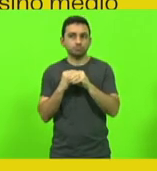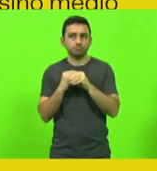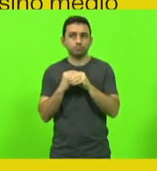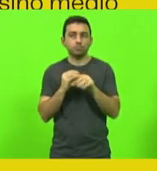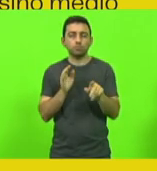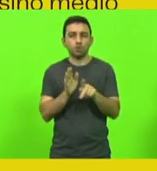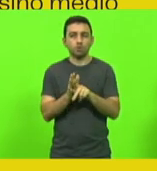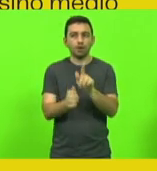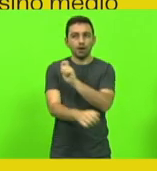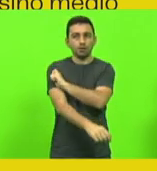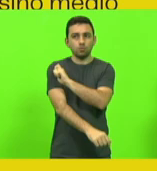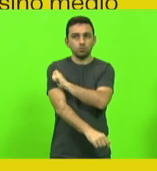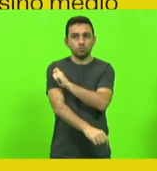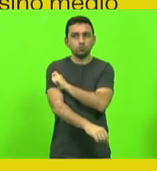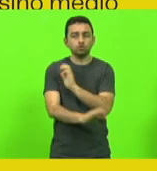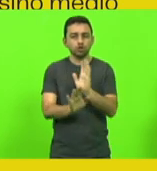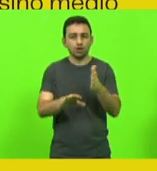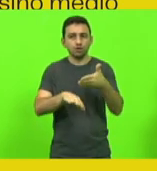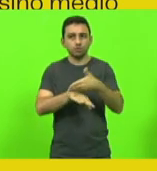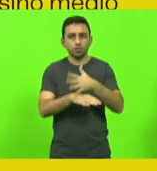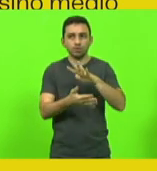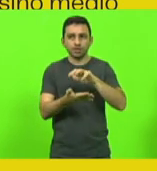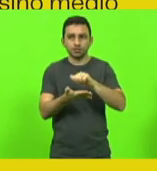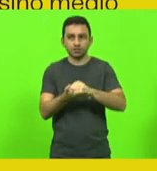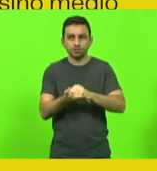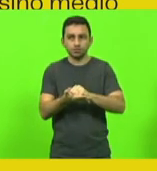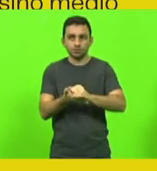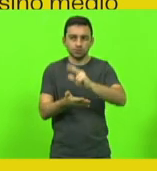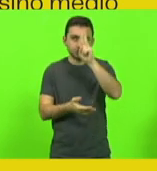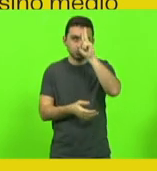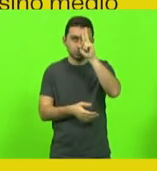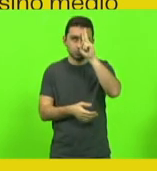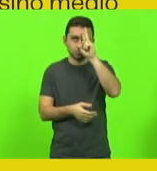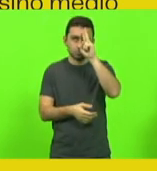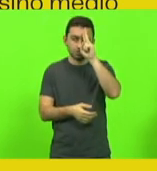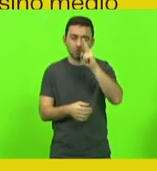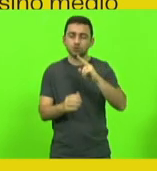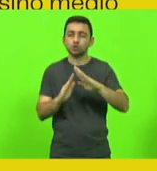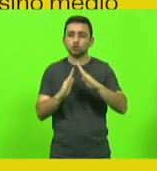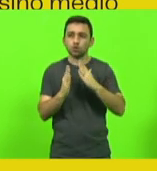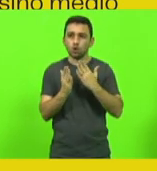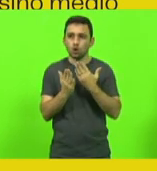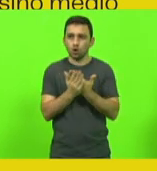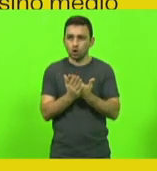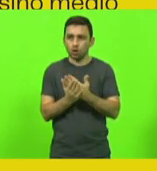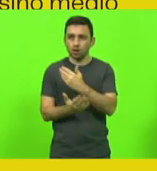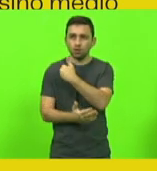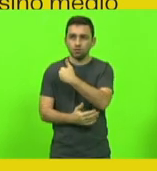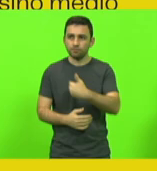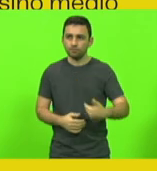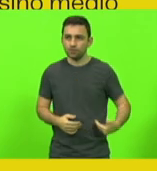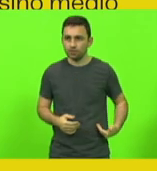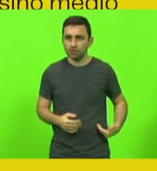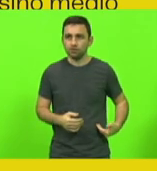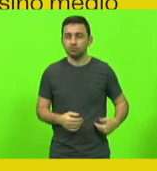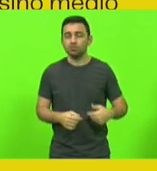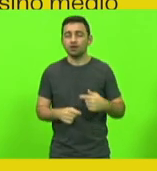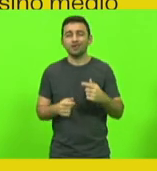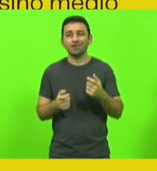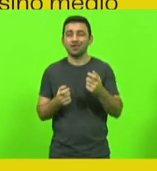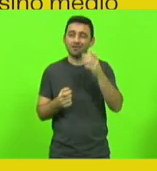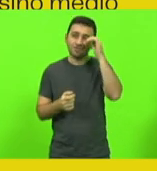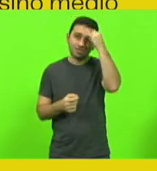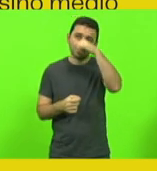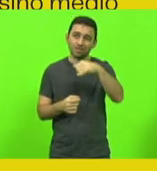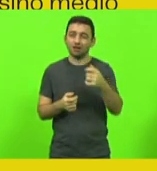alunos regularmente matriculados no ensino médio nas escolas públicas estaduais para conter a evasão escolar. Então, já